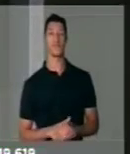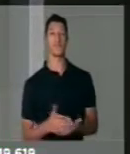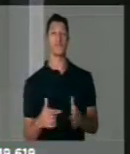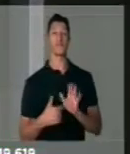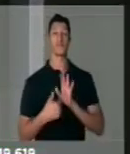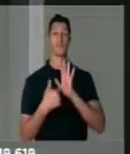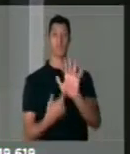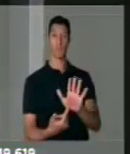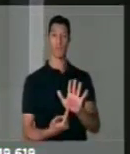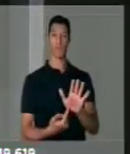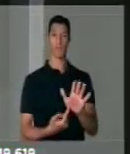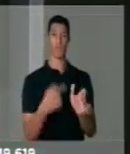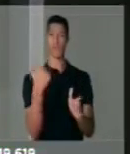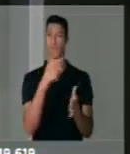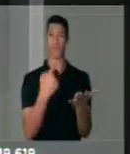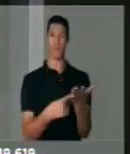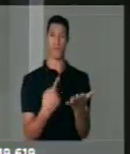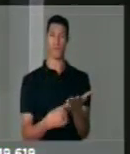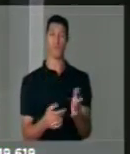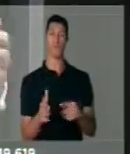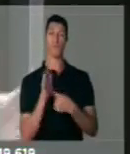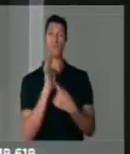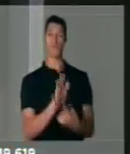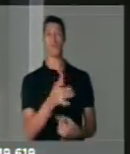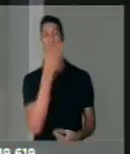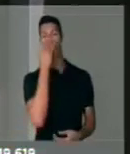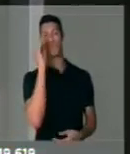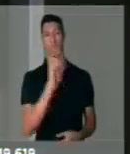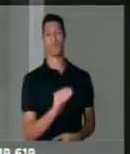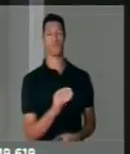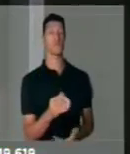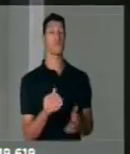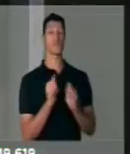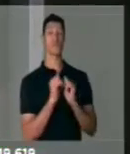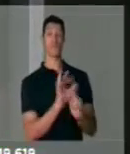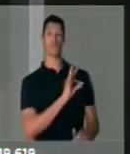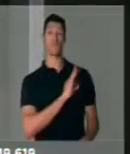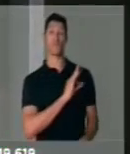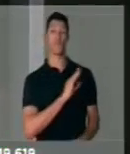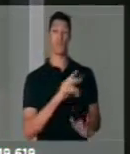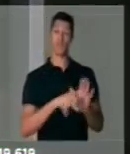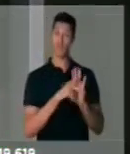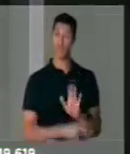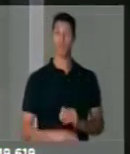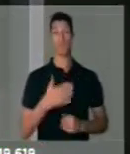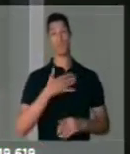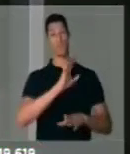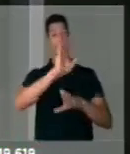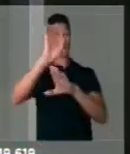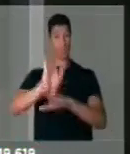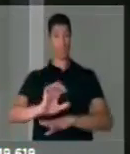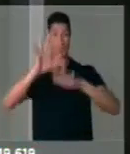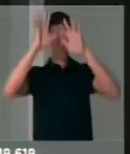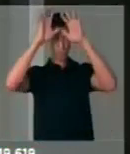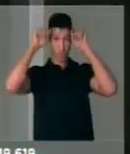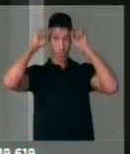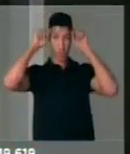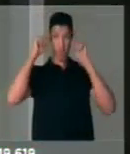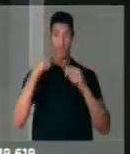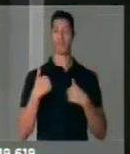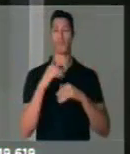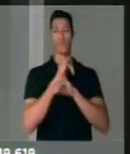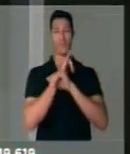Isso mostra o descompromisso, isso mostra o descaso desse governo com a segurança pública no meu estado. E aí eu quero